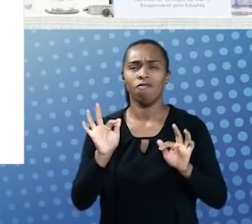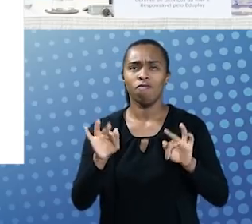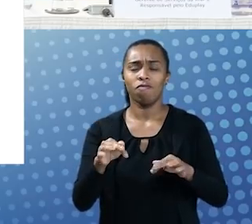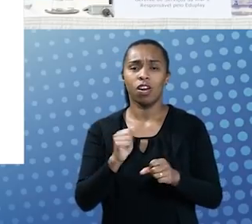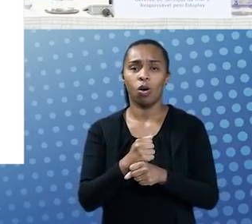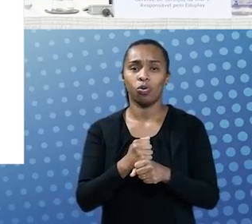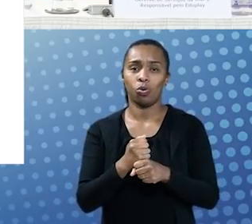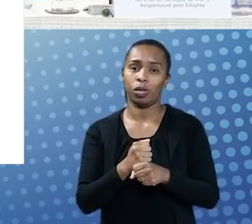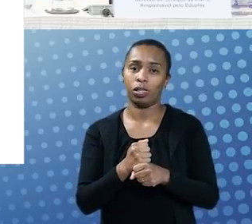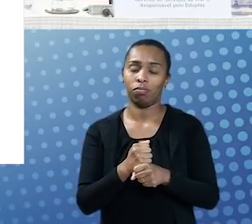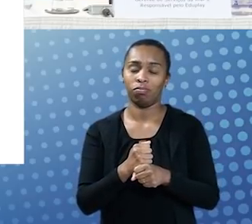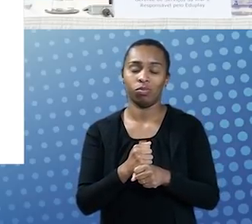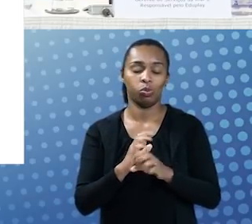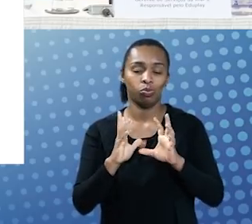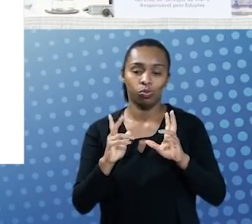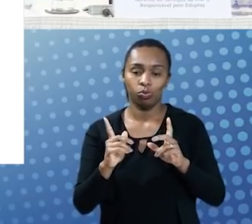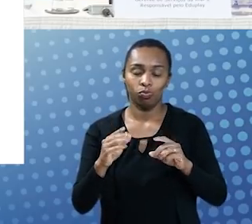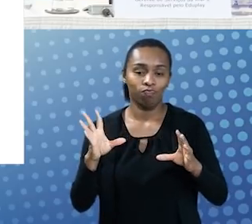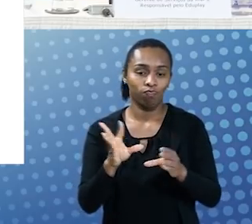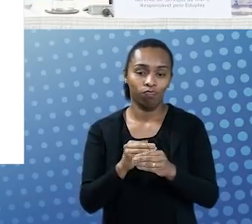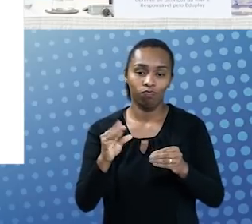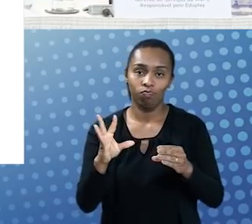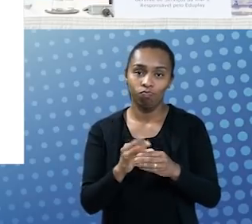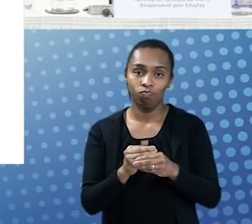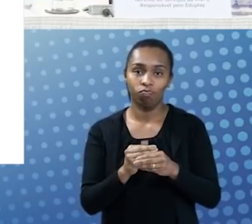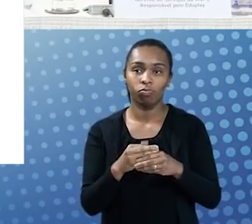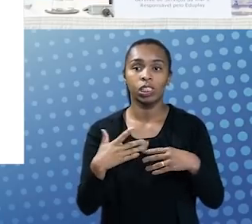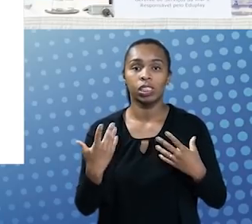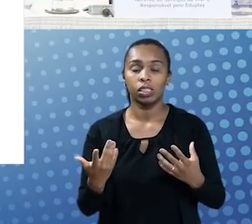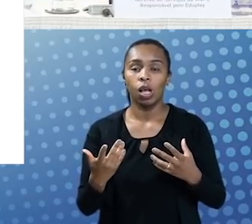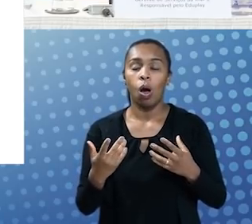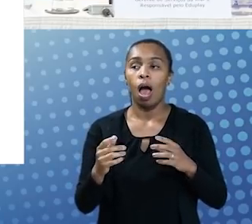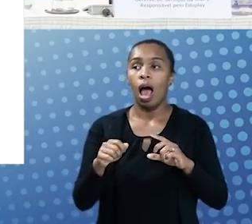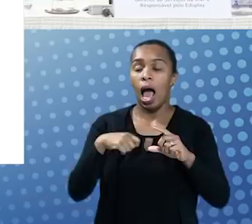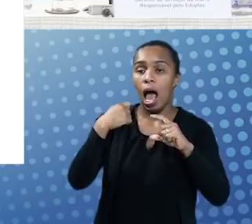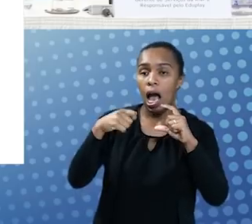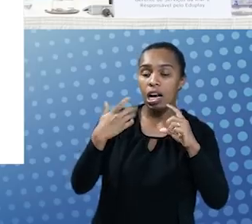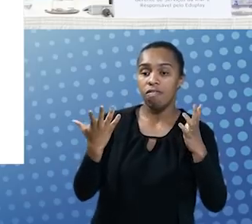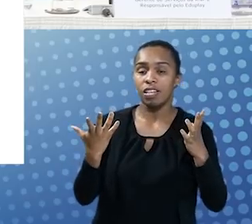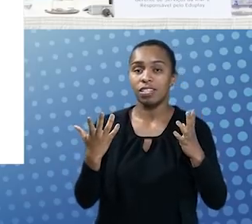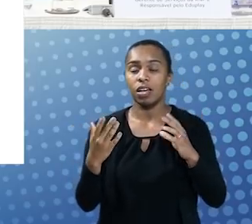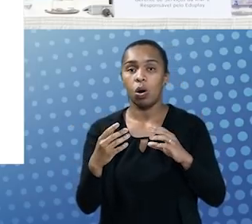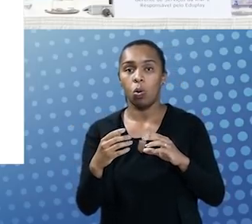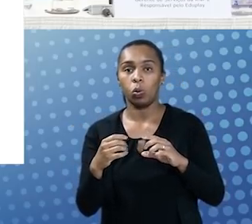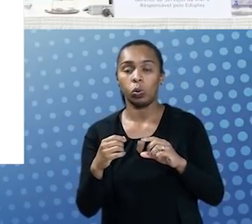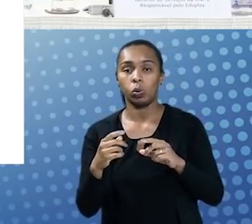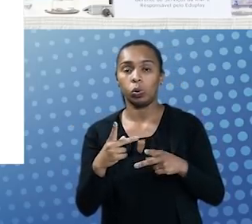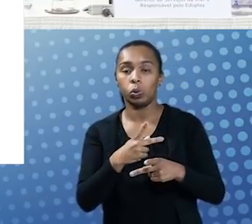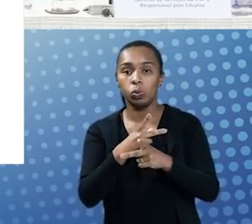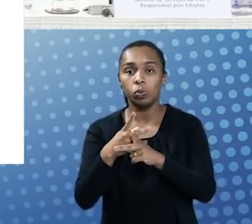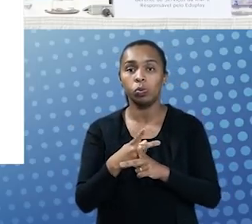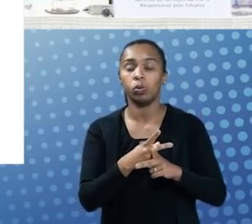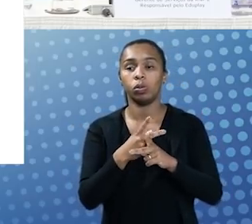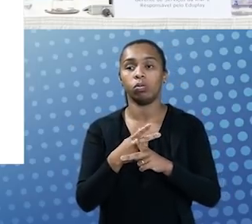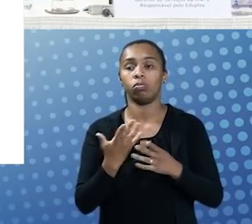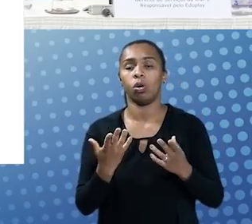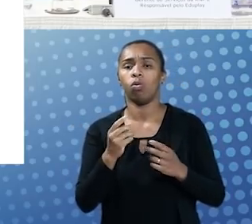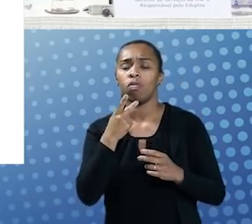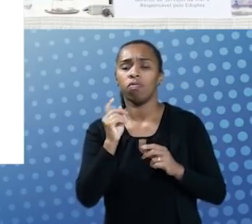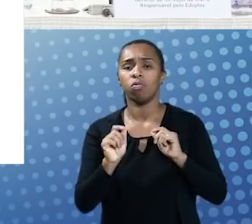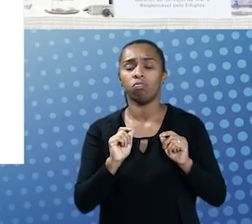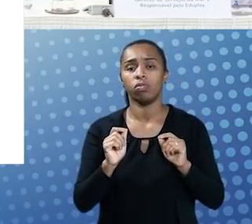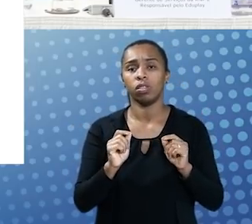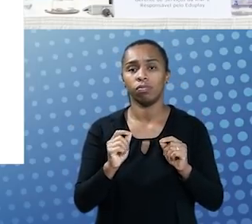muito provavelmente, tudo isso já vai estar implementado. Então, a gravação automática de uma transmissão, então, o que eu quero dizer com isso? Eu tenho uma